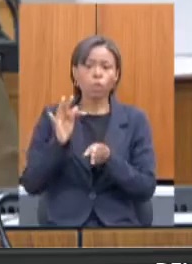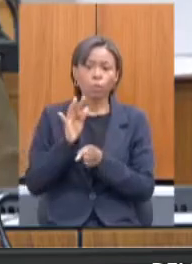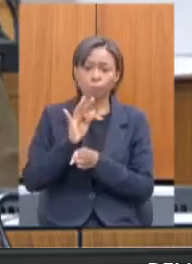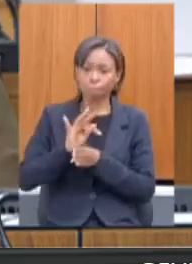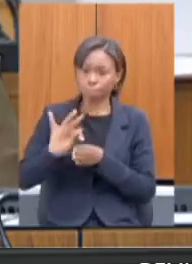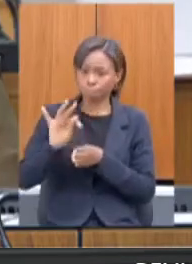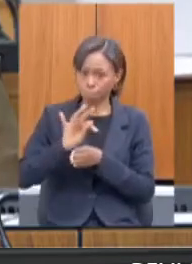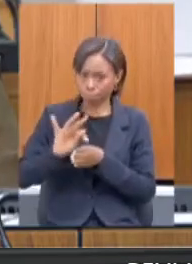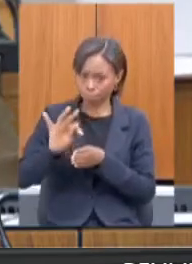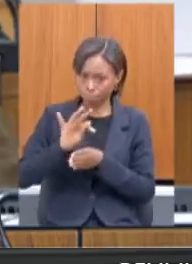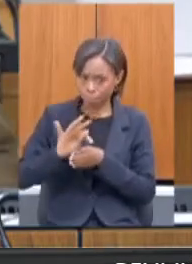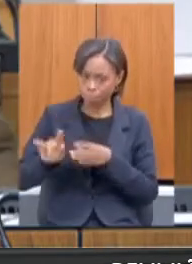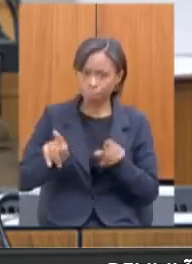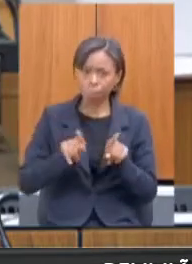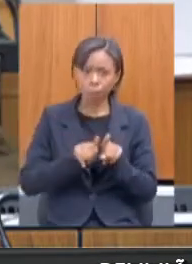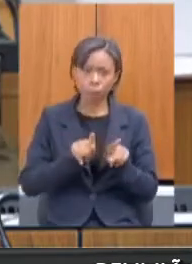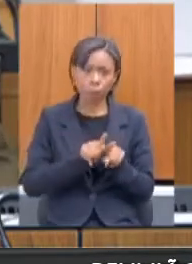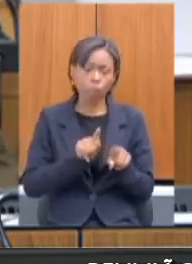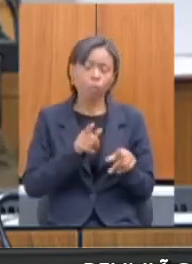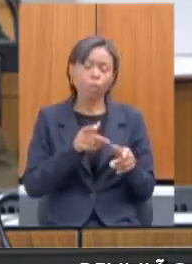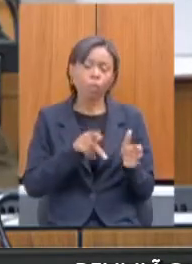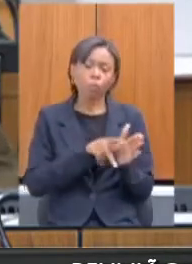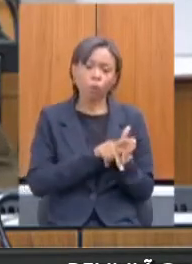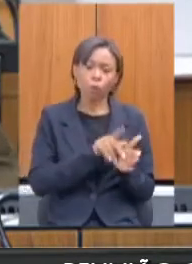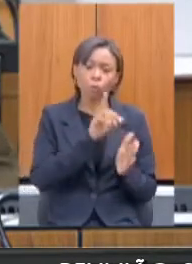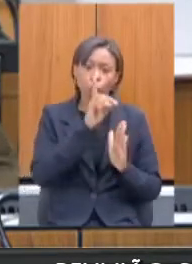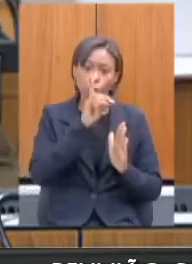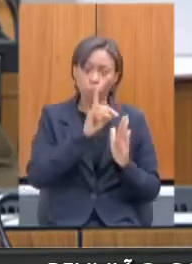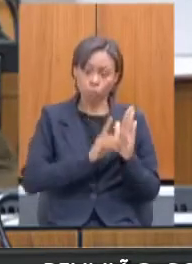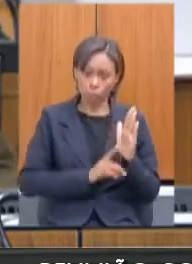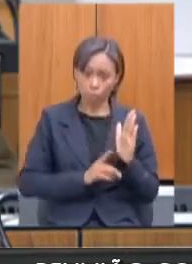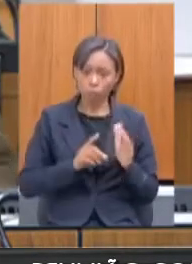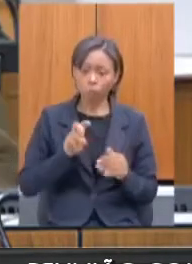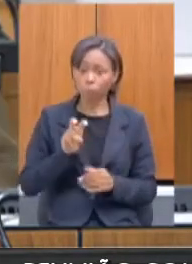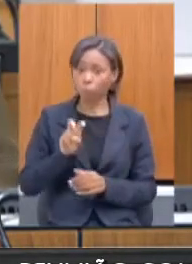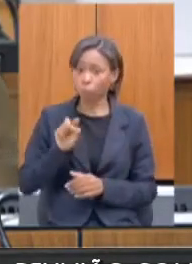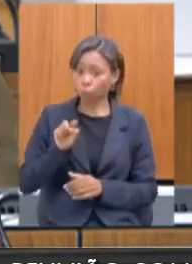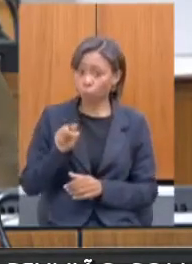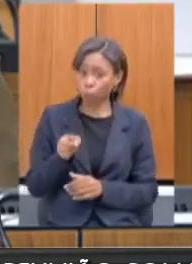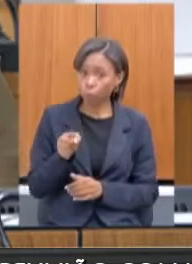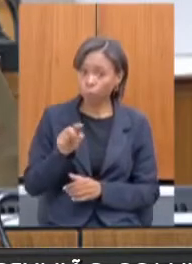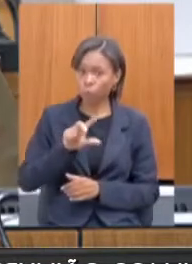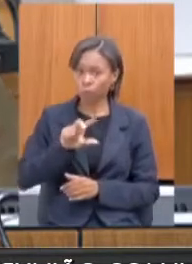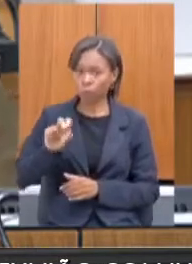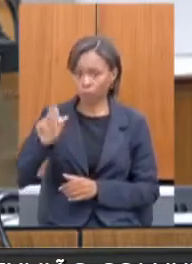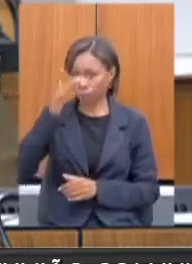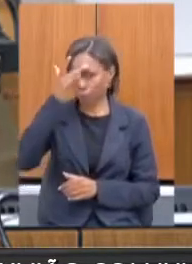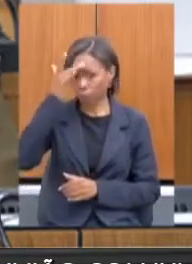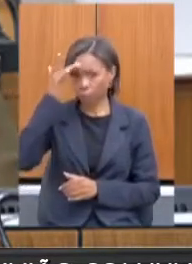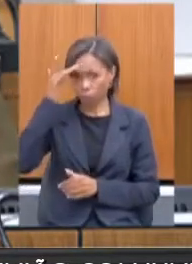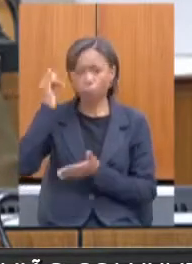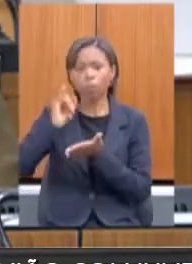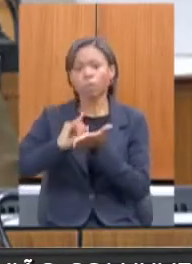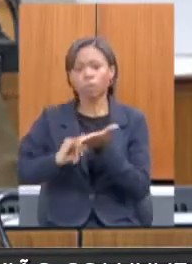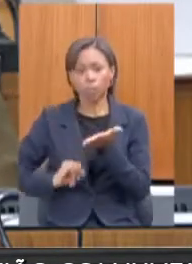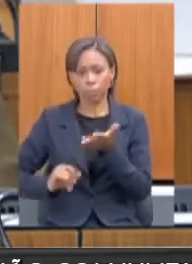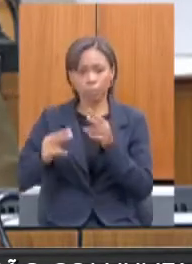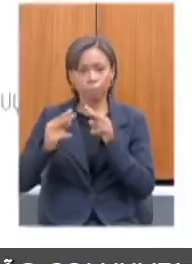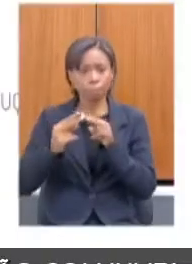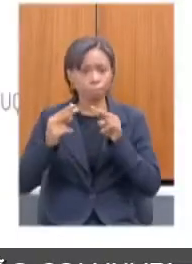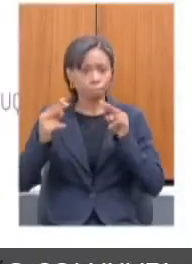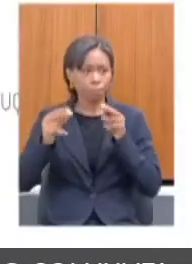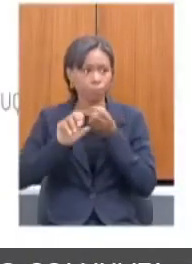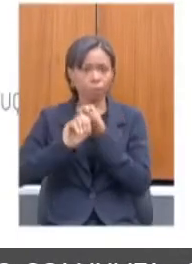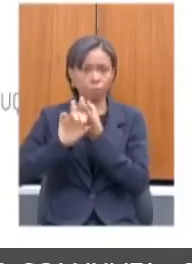conselheiros de direitos que tiveram 5.500 pessoas inscritas na modalidade em AD em duas